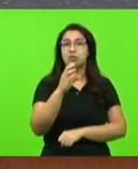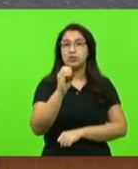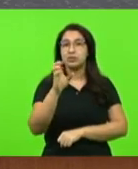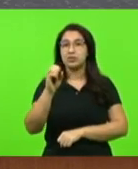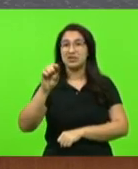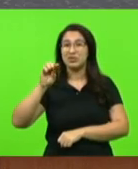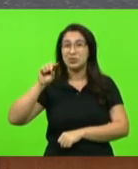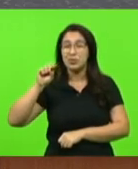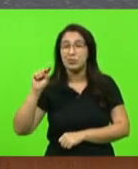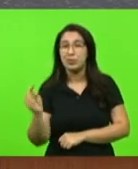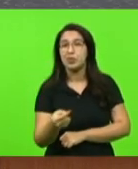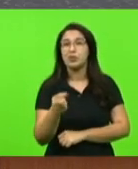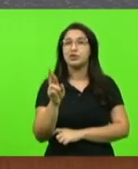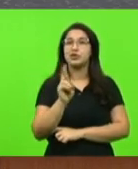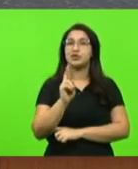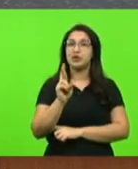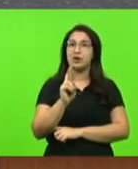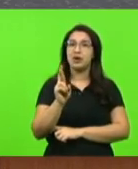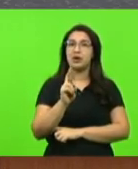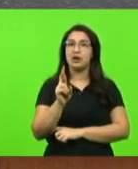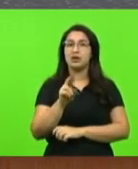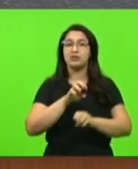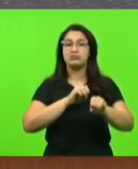bolsas de estudo de ensino superior.